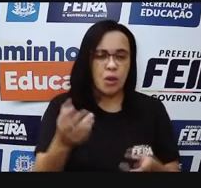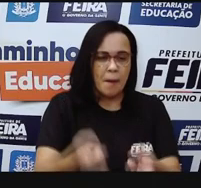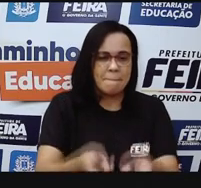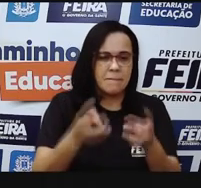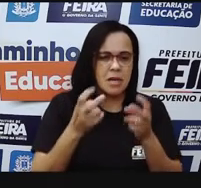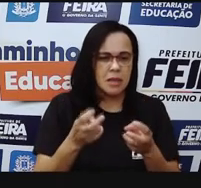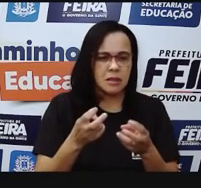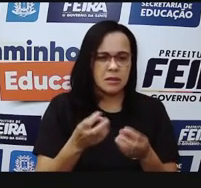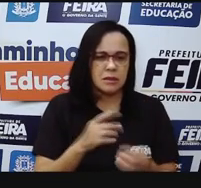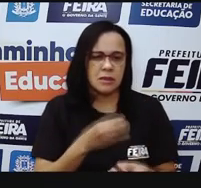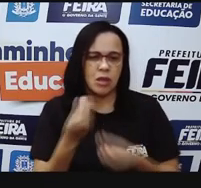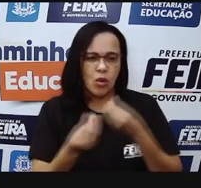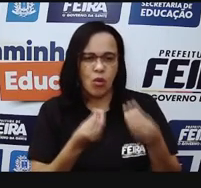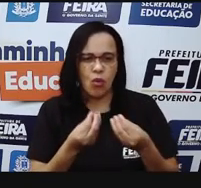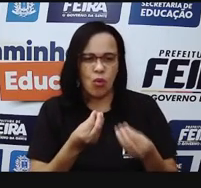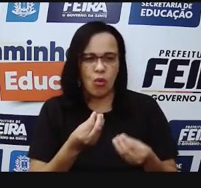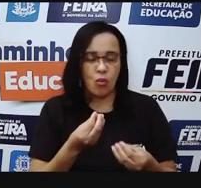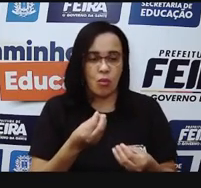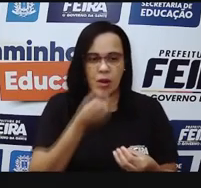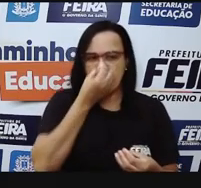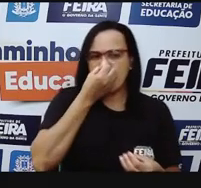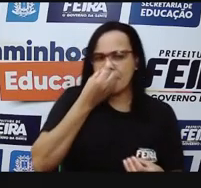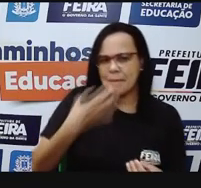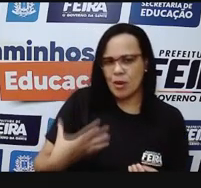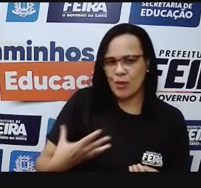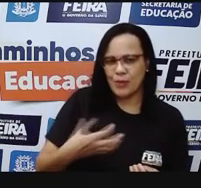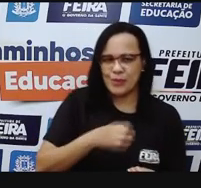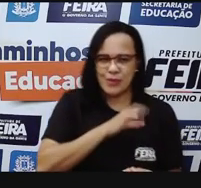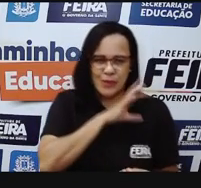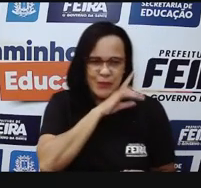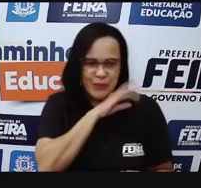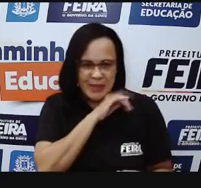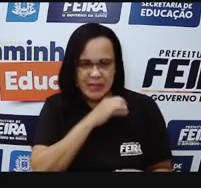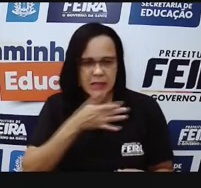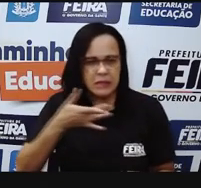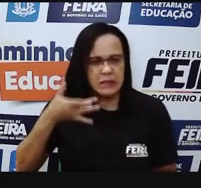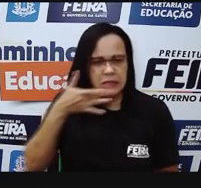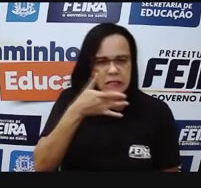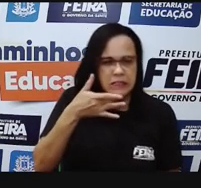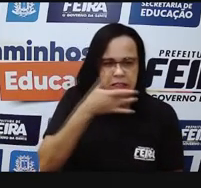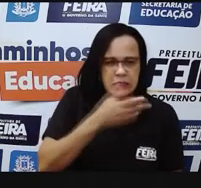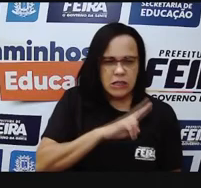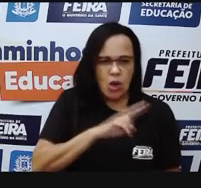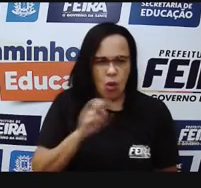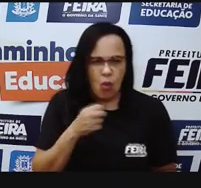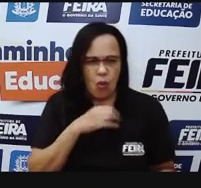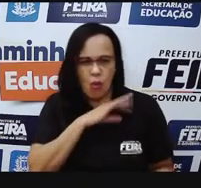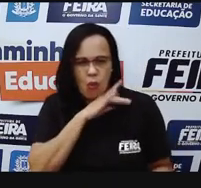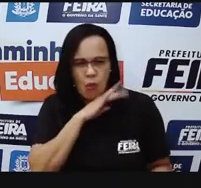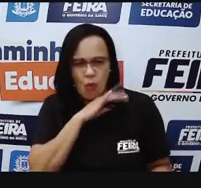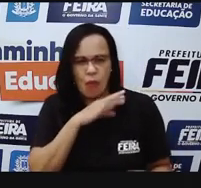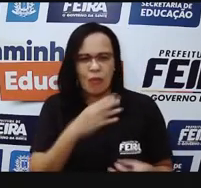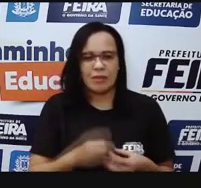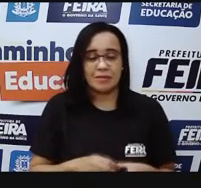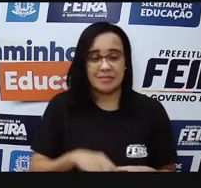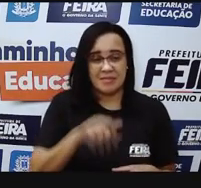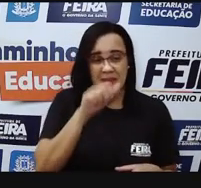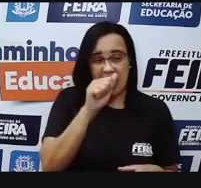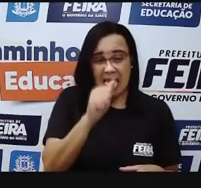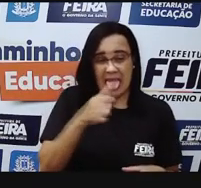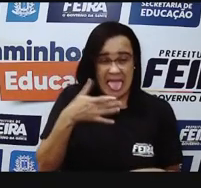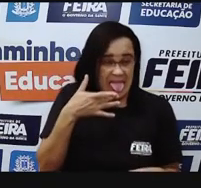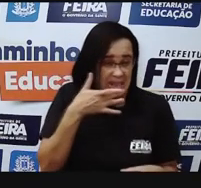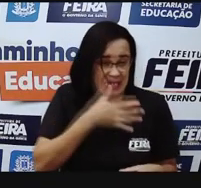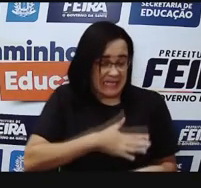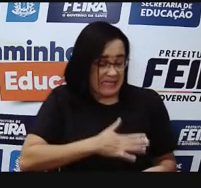Na substância. E a amarga, própria? Vixe, são as papilas calcifópolis, porque elas têm